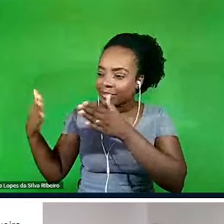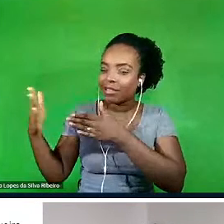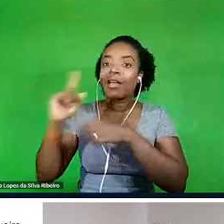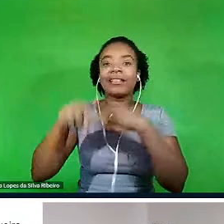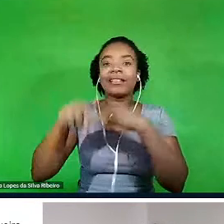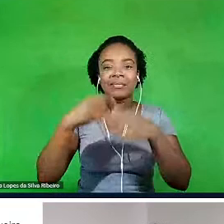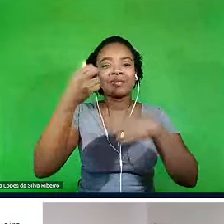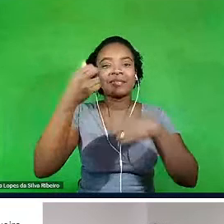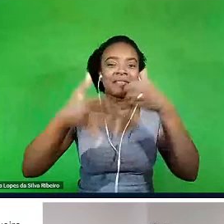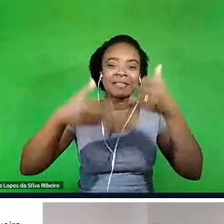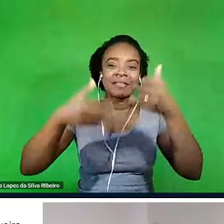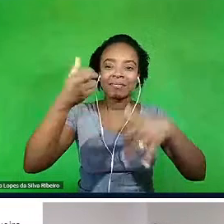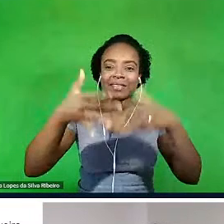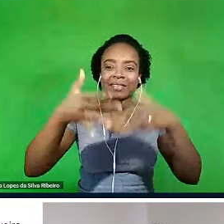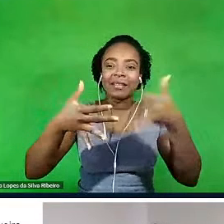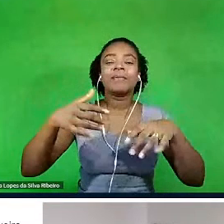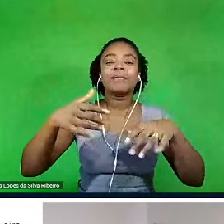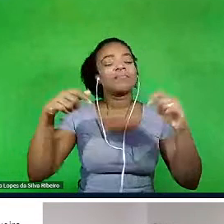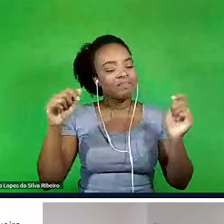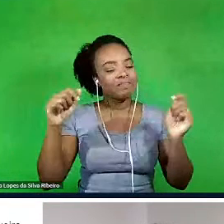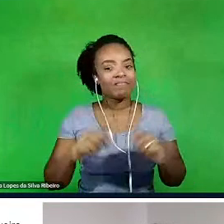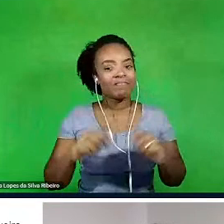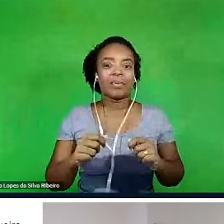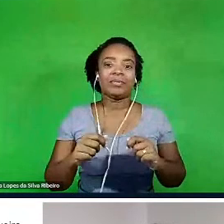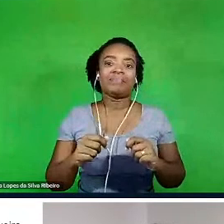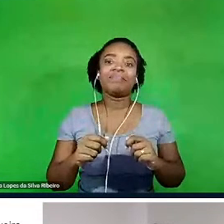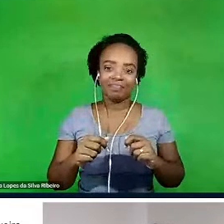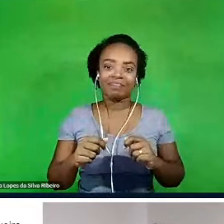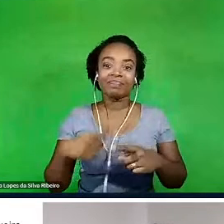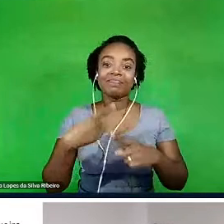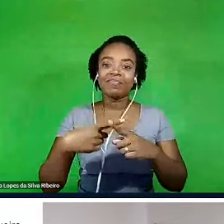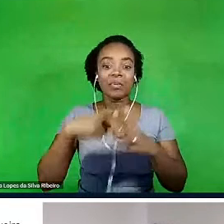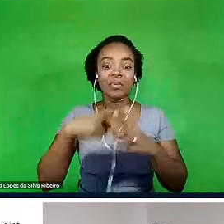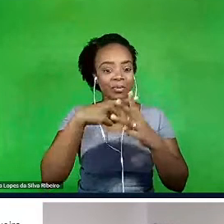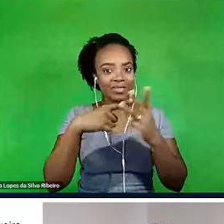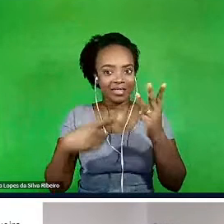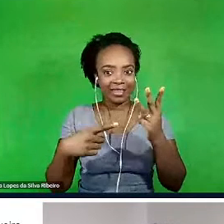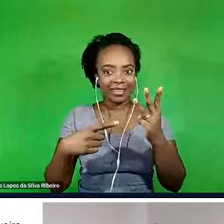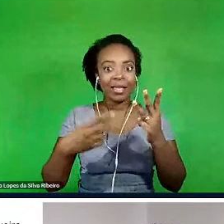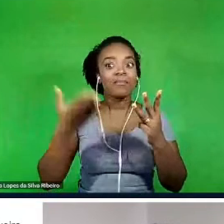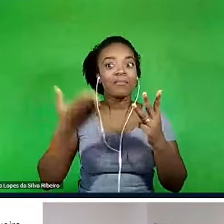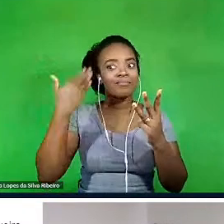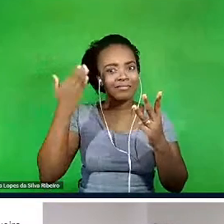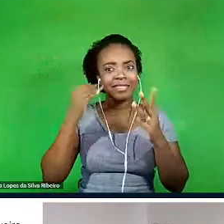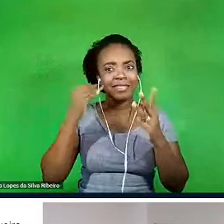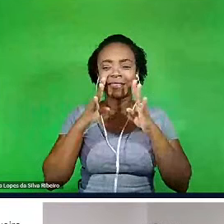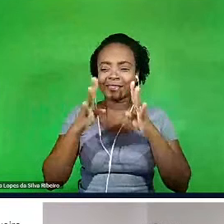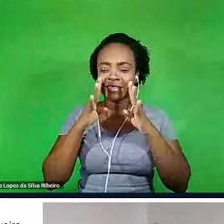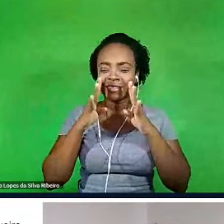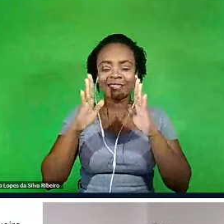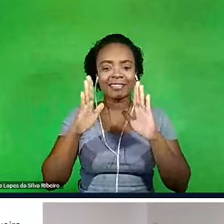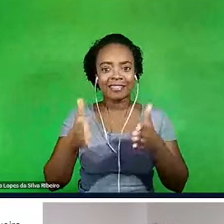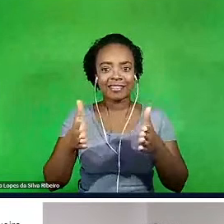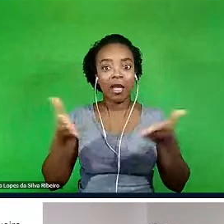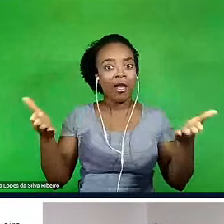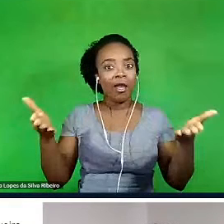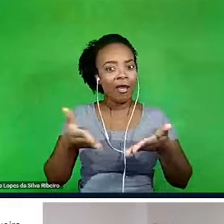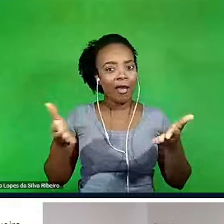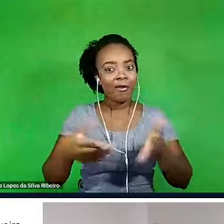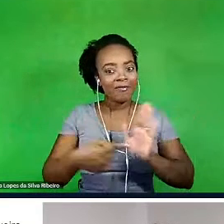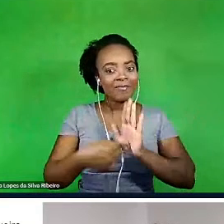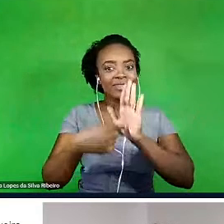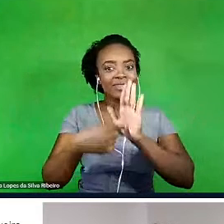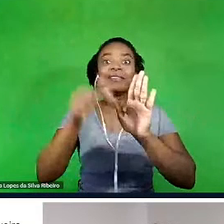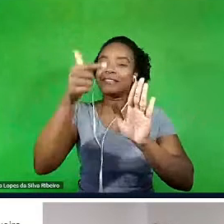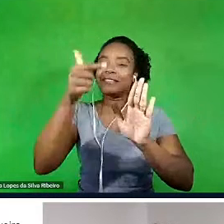rever o filme, como eu revi todos os três com calma, e para poder fazer esse trabalho, porque senão